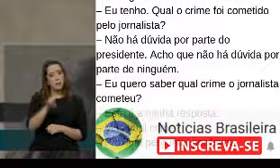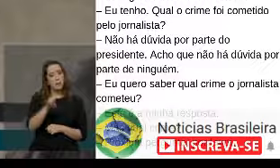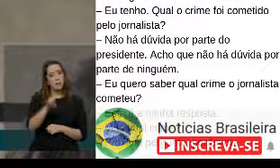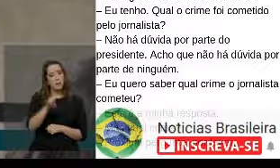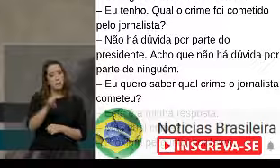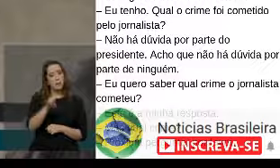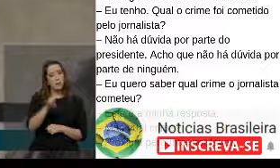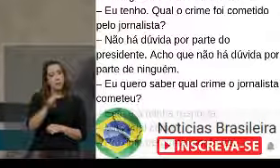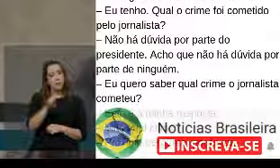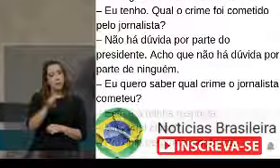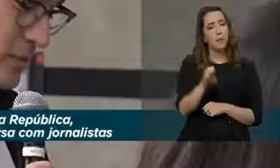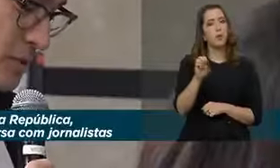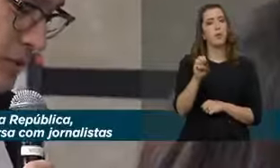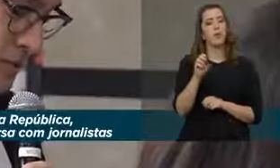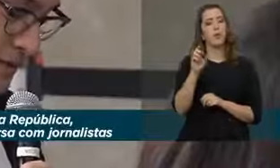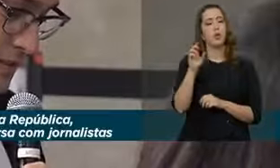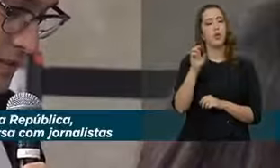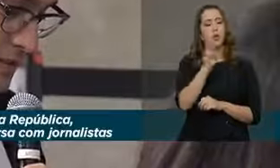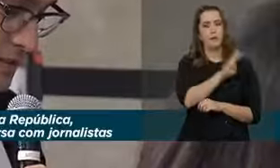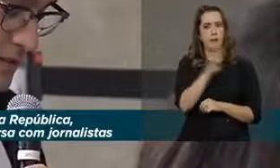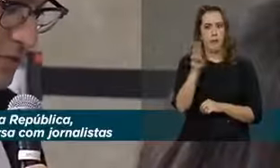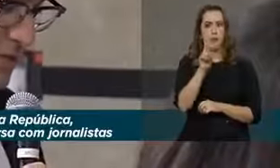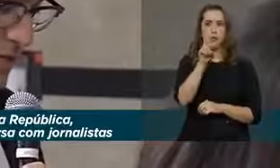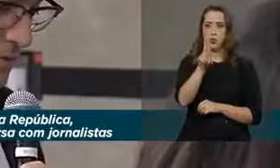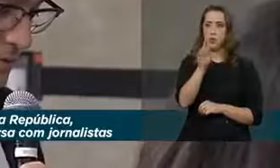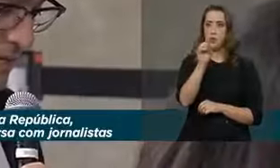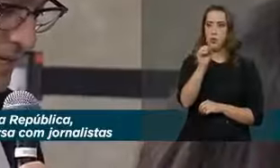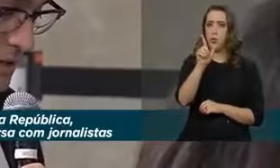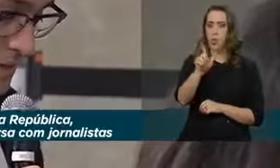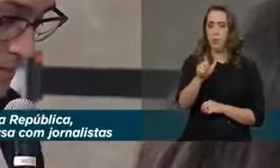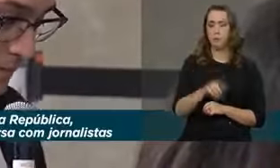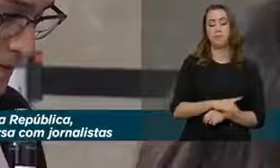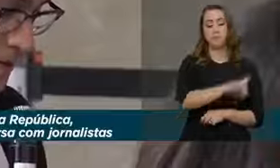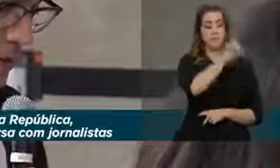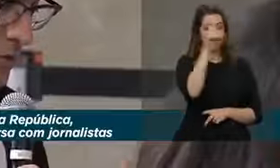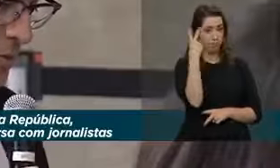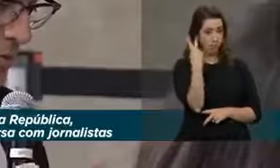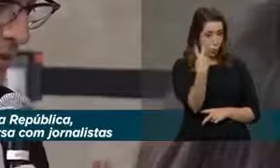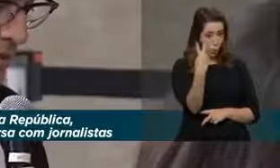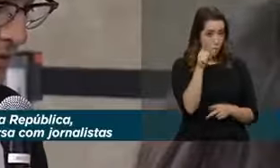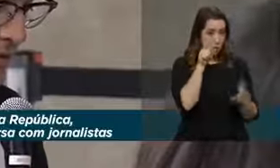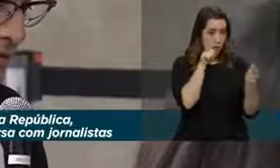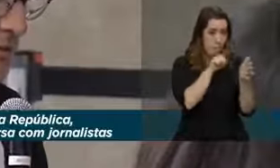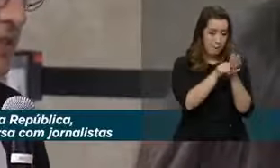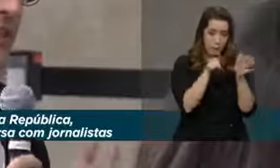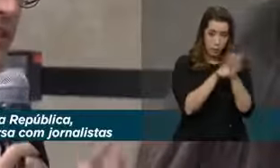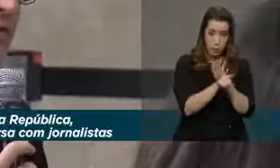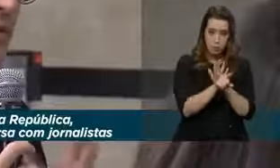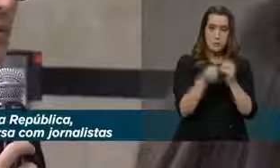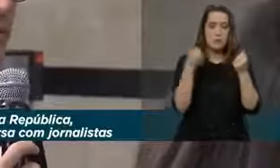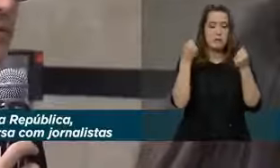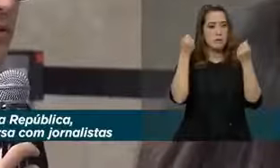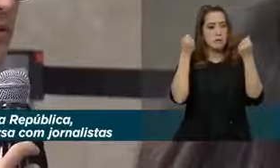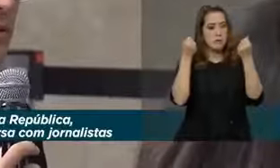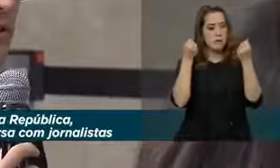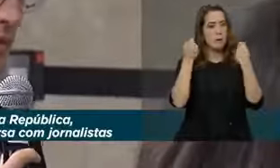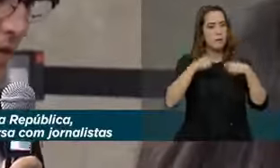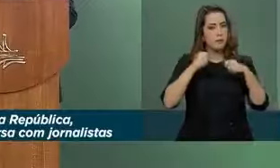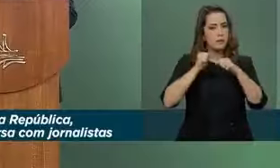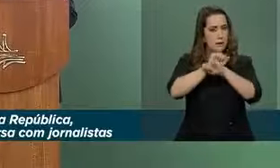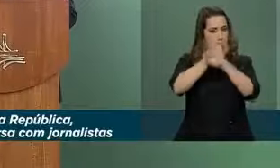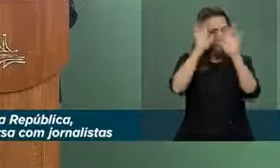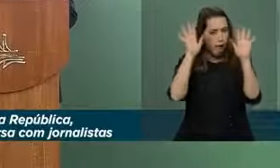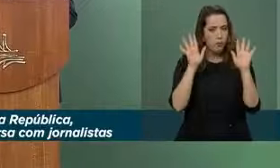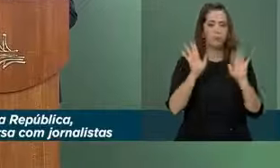por parte do presidente. Duas perguntas que não ficaram claras para mim. Sobre o Glenn, o presidente afirmou que foi